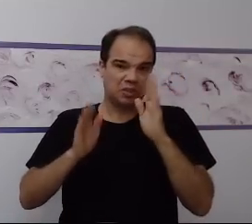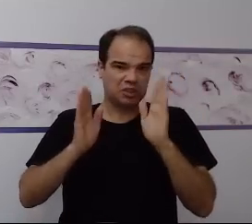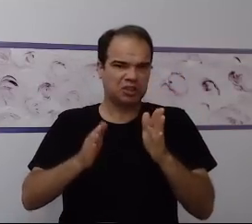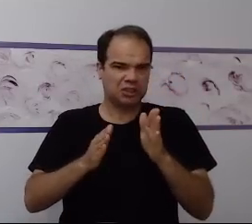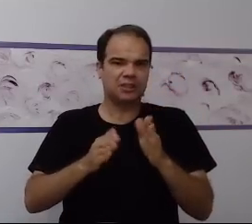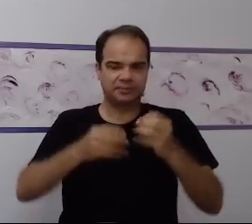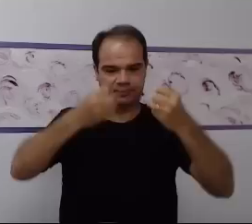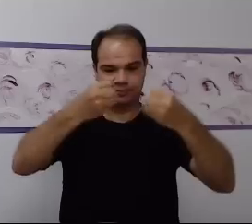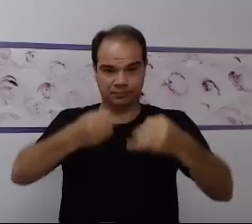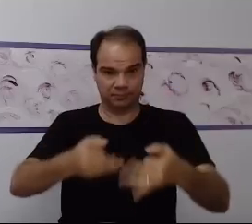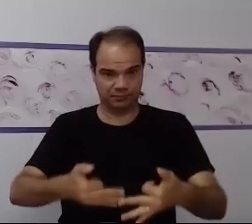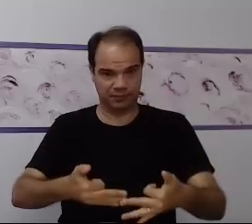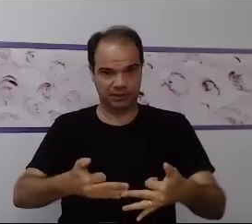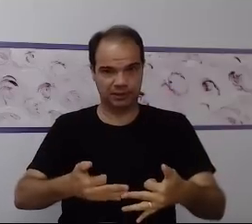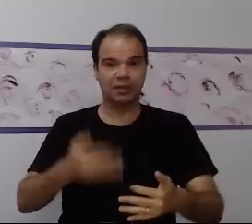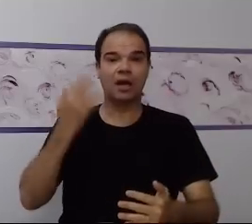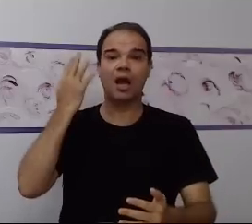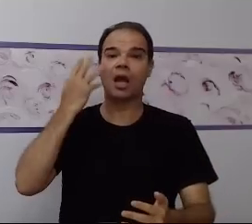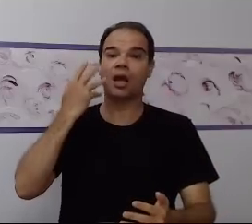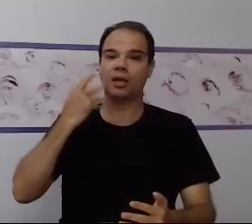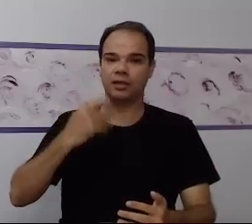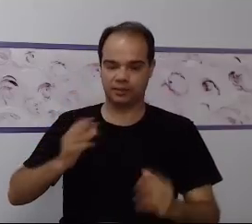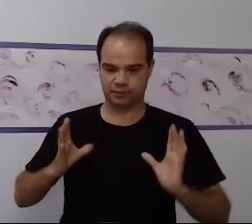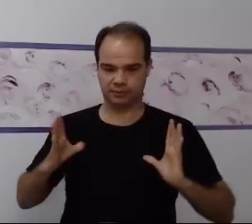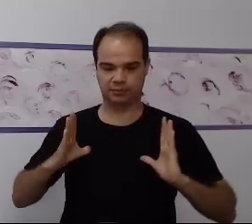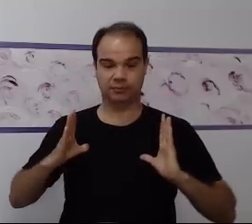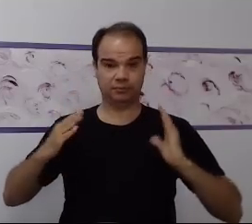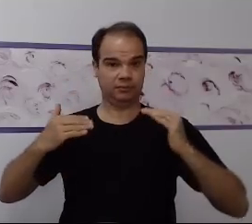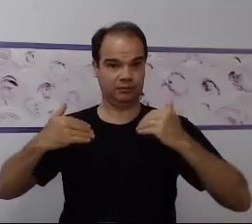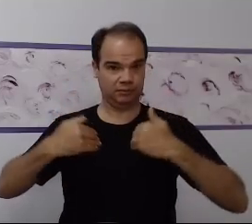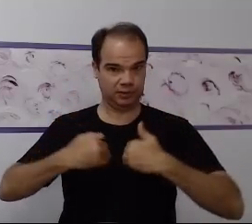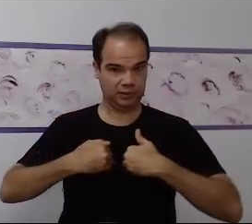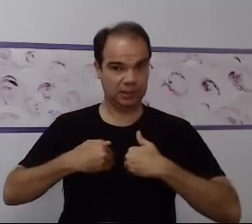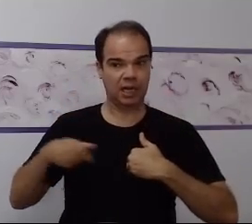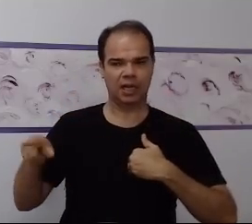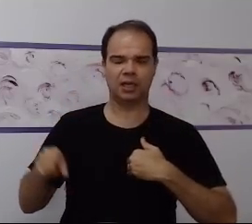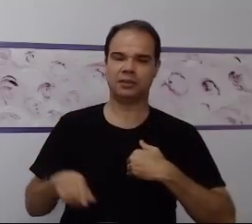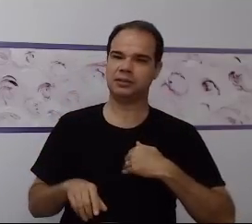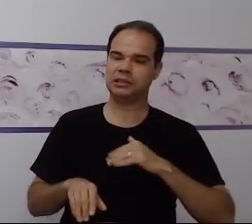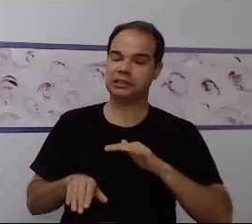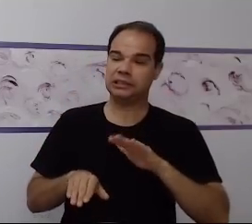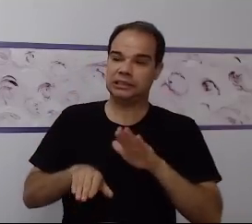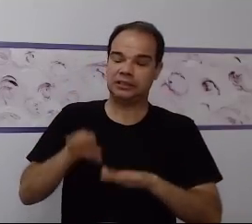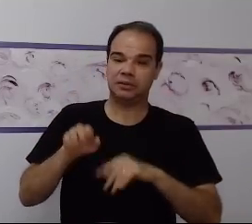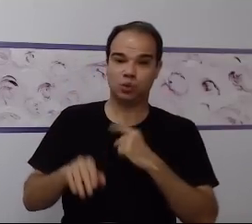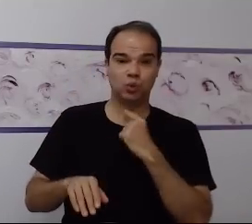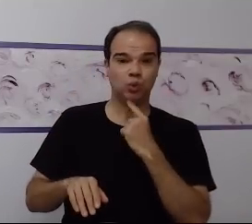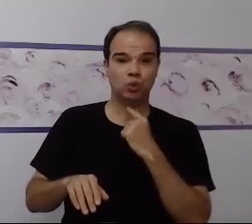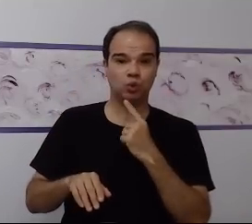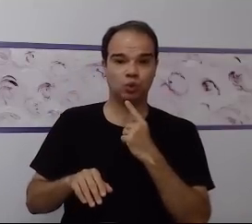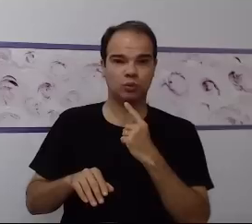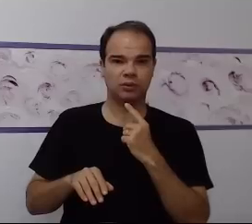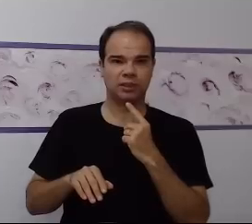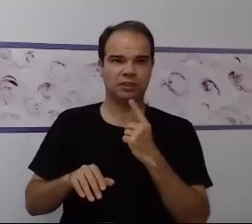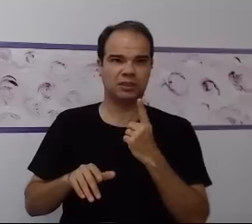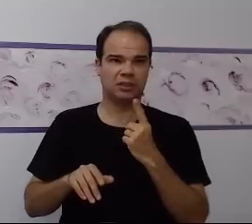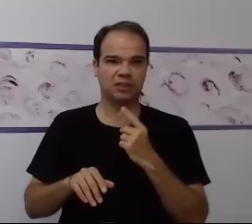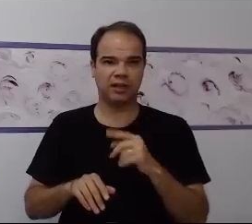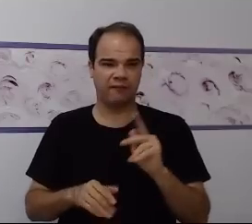ênfase a isso, a criança com transtorno no espectro autista, ela tem dificuldade de fazer a abstração,